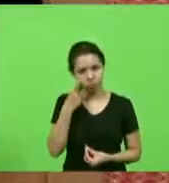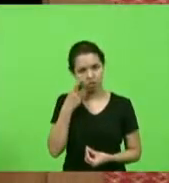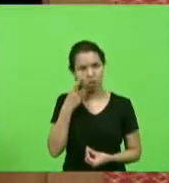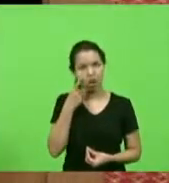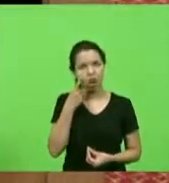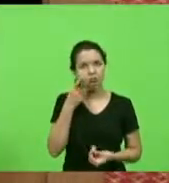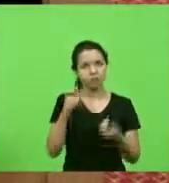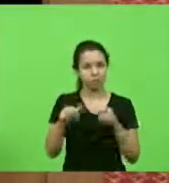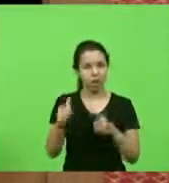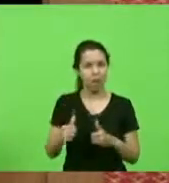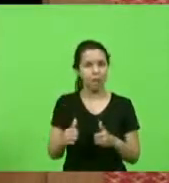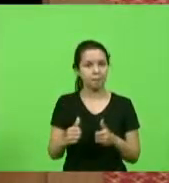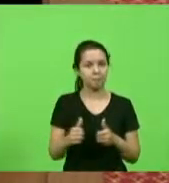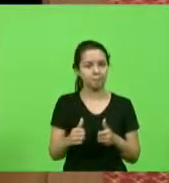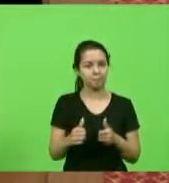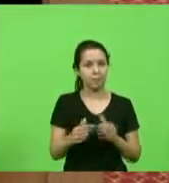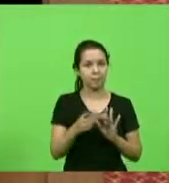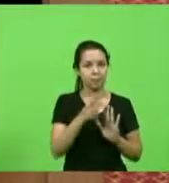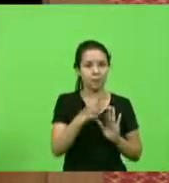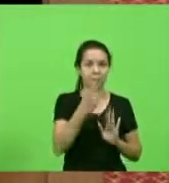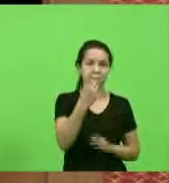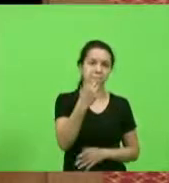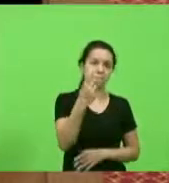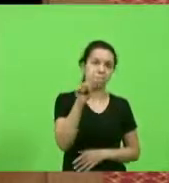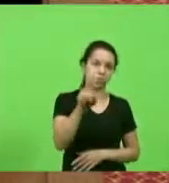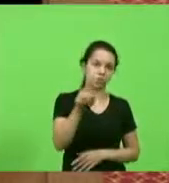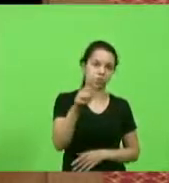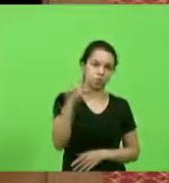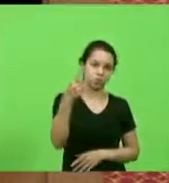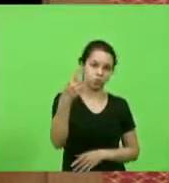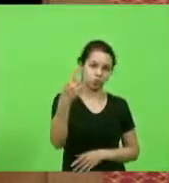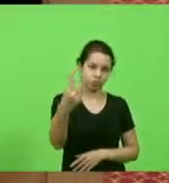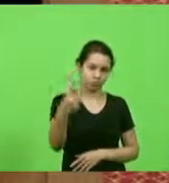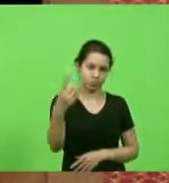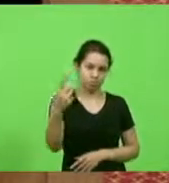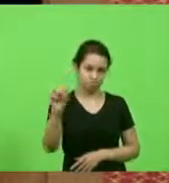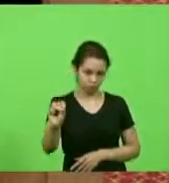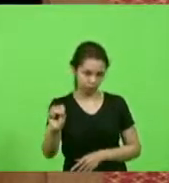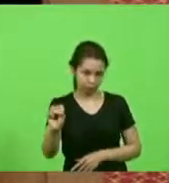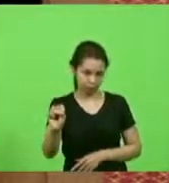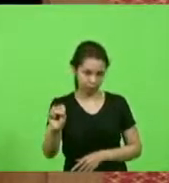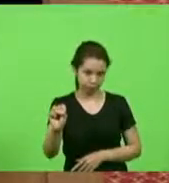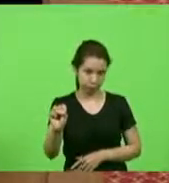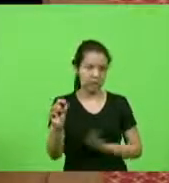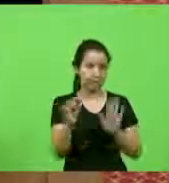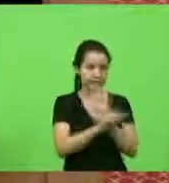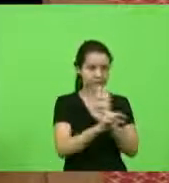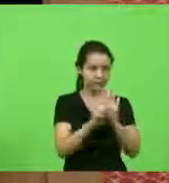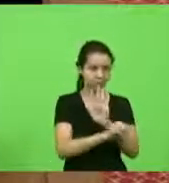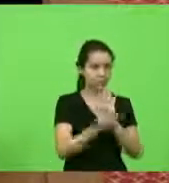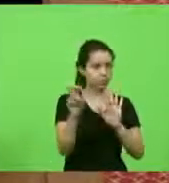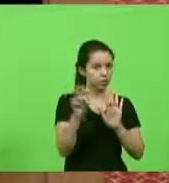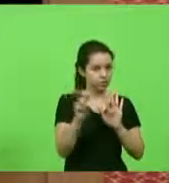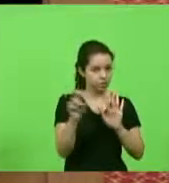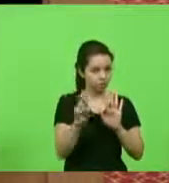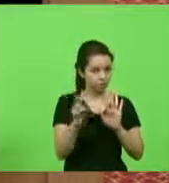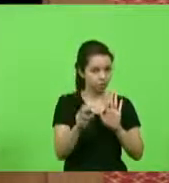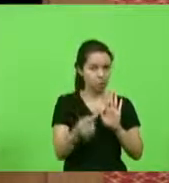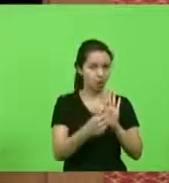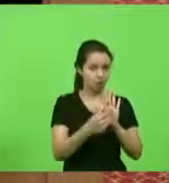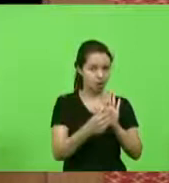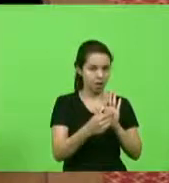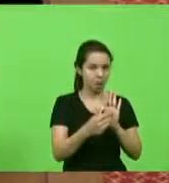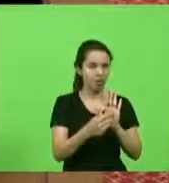1218 que daí tem o inciso quinto daí o inciso